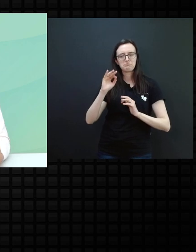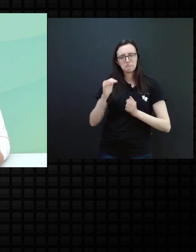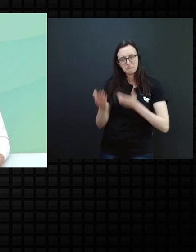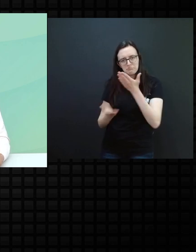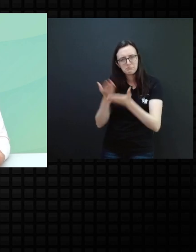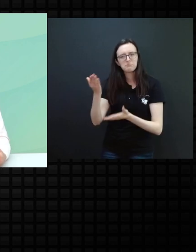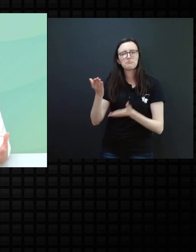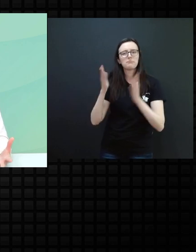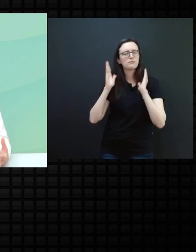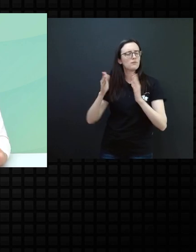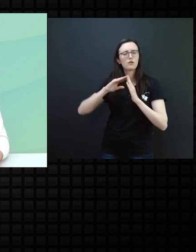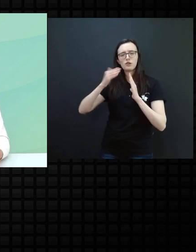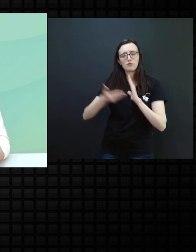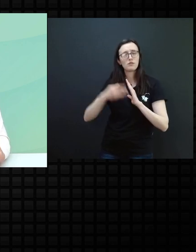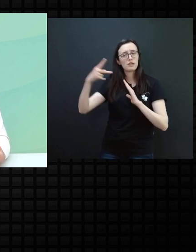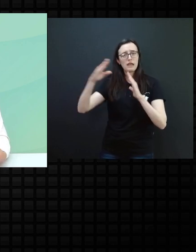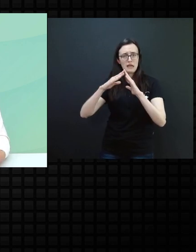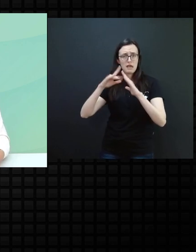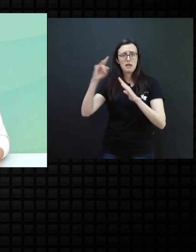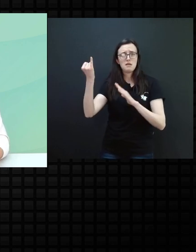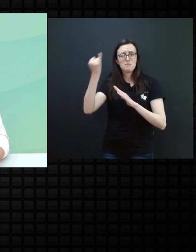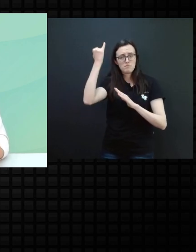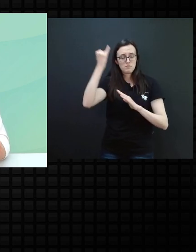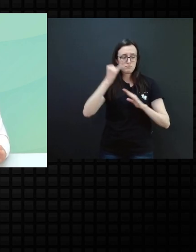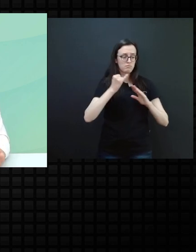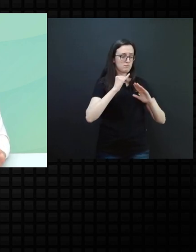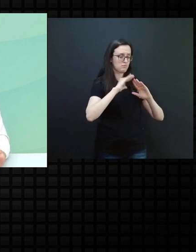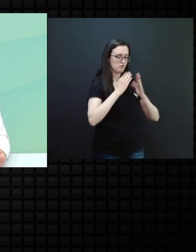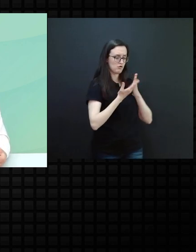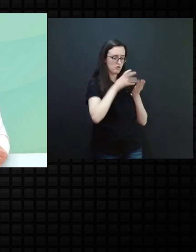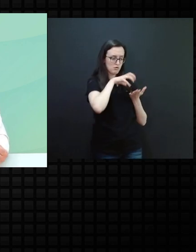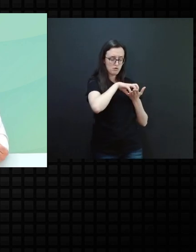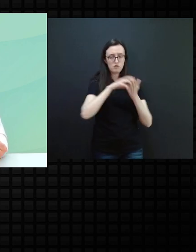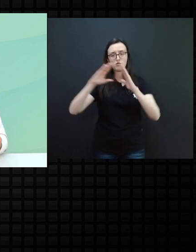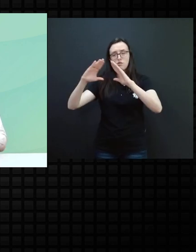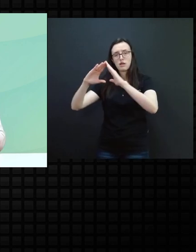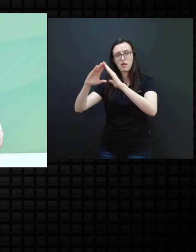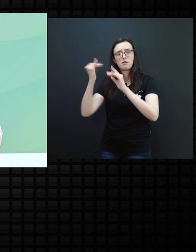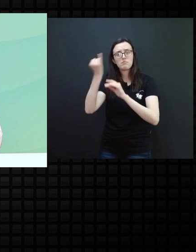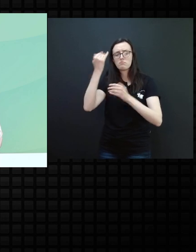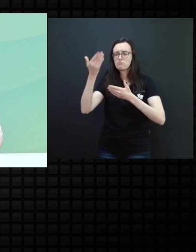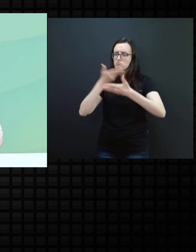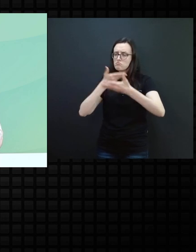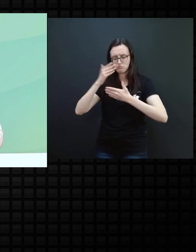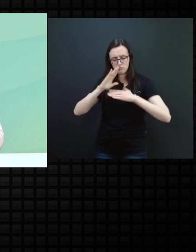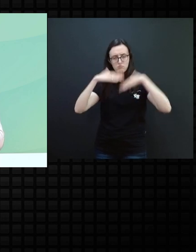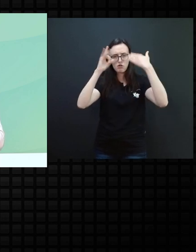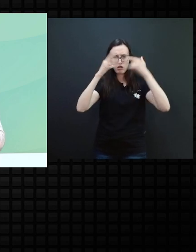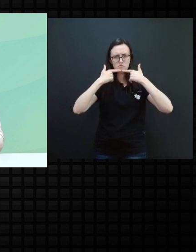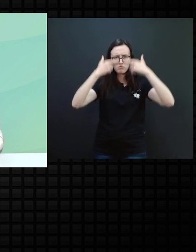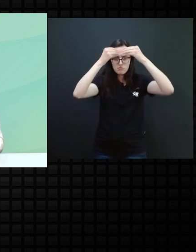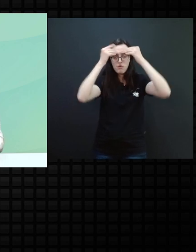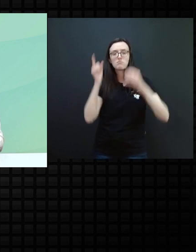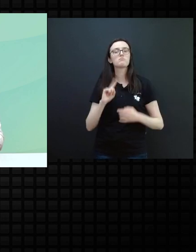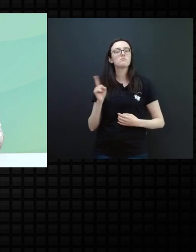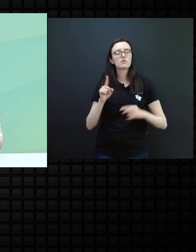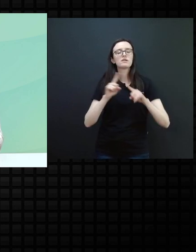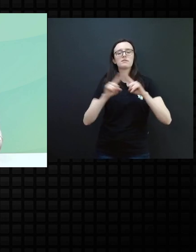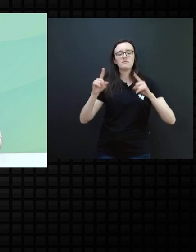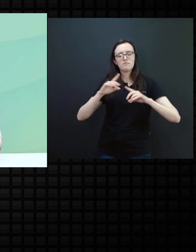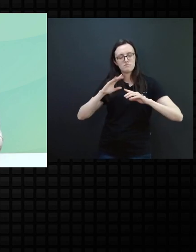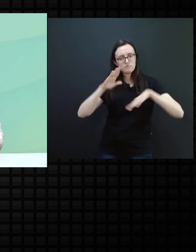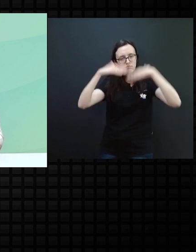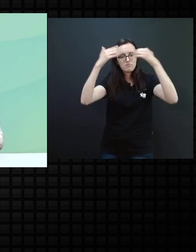todas as questões que vão ser muito importantes para esse desenvolvimento dele, não somente só da linguagem, né, mas todo o